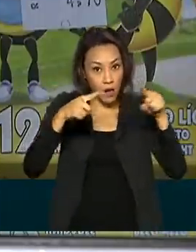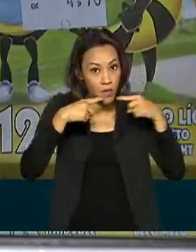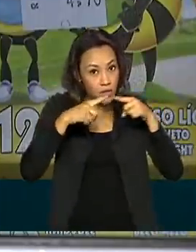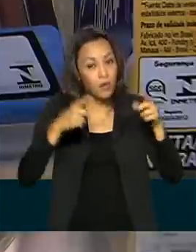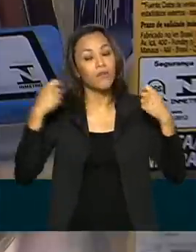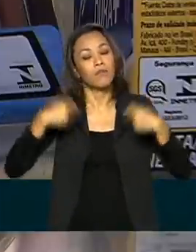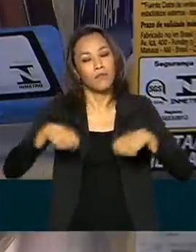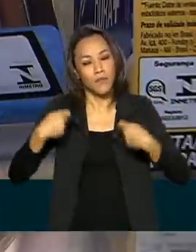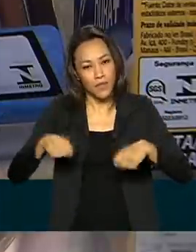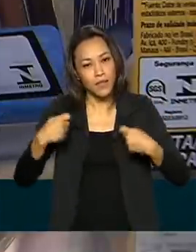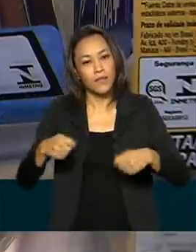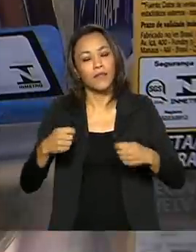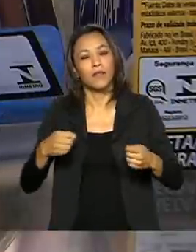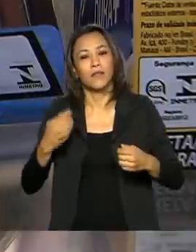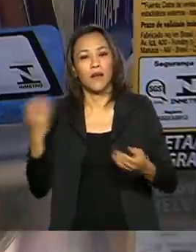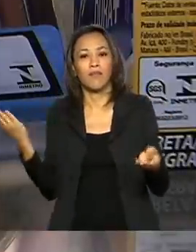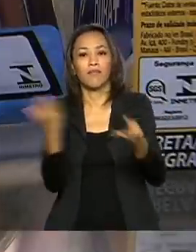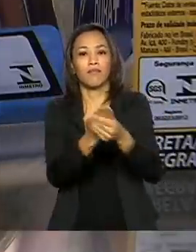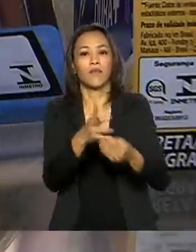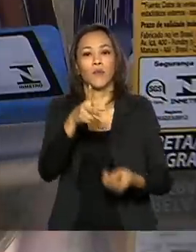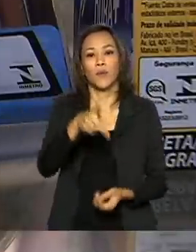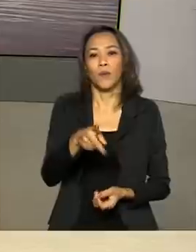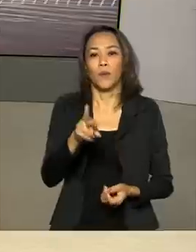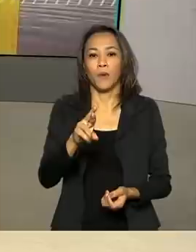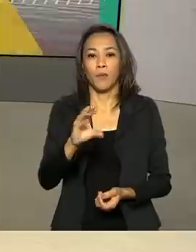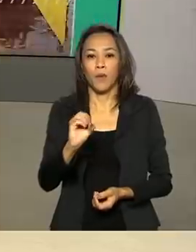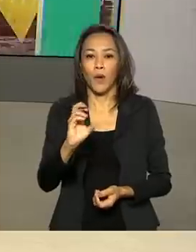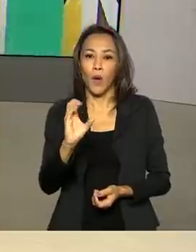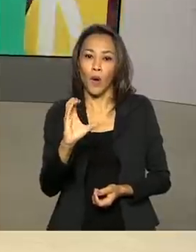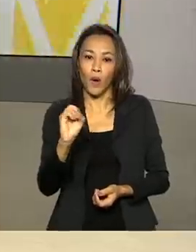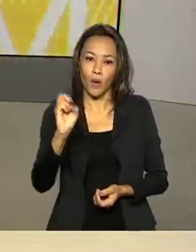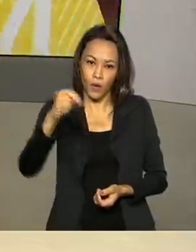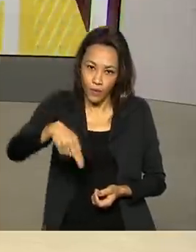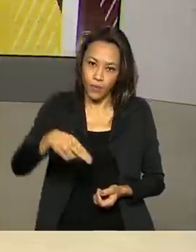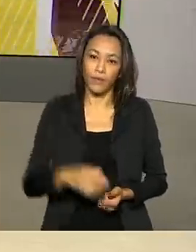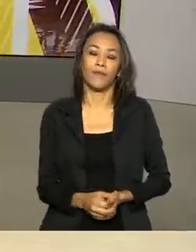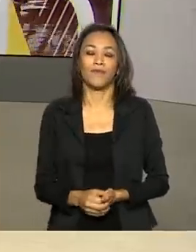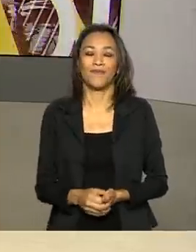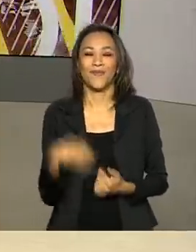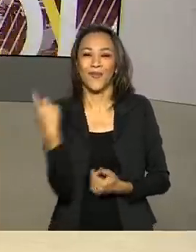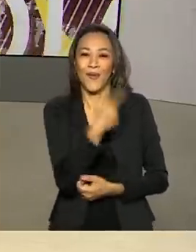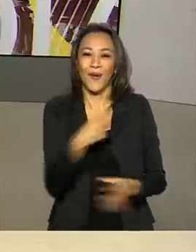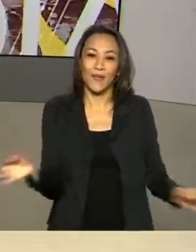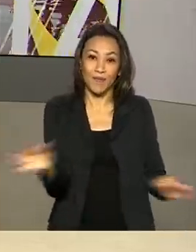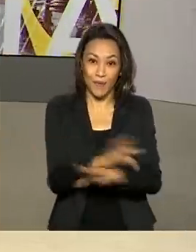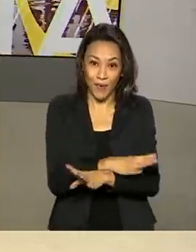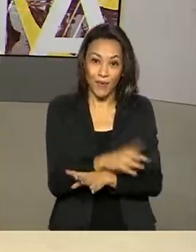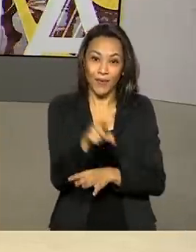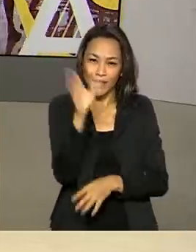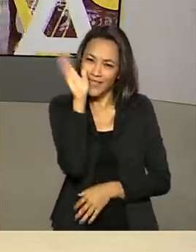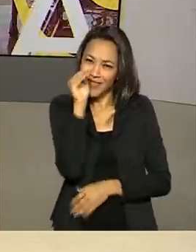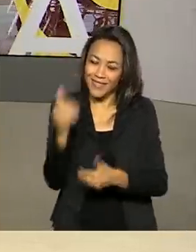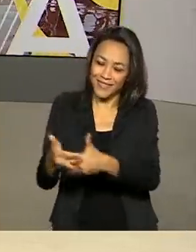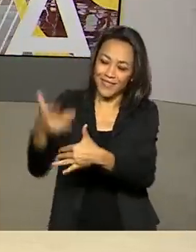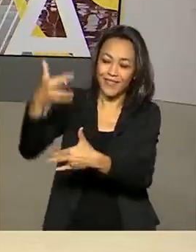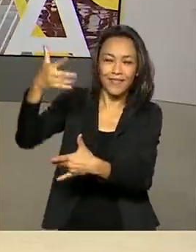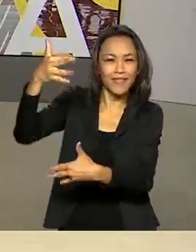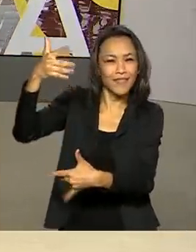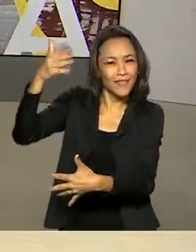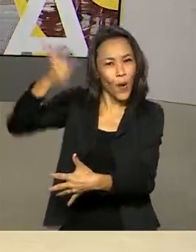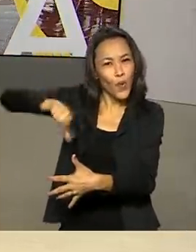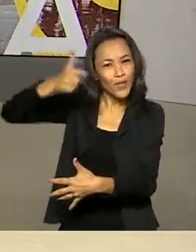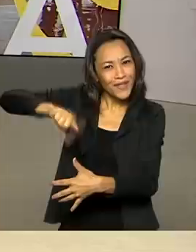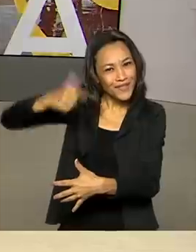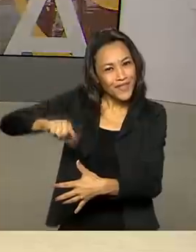ser registrada no Procon mais próximo. O Brasil em Dia fica por aqui. Nas nossas redes sociais, você pode